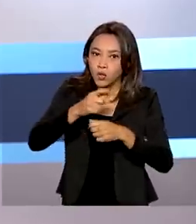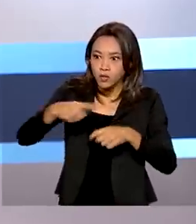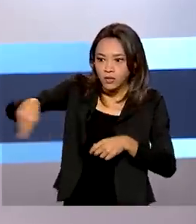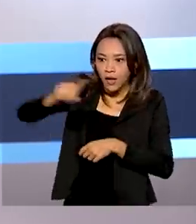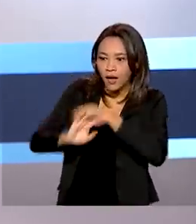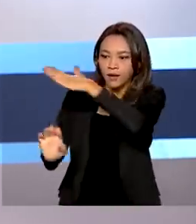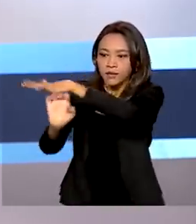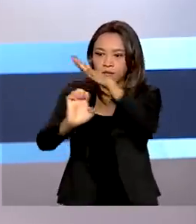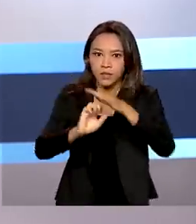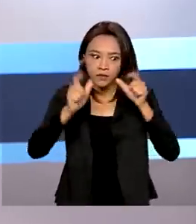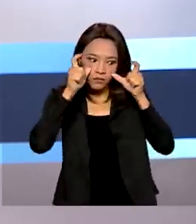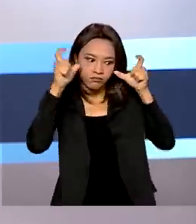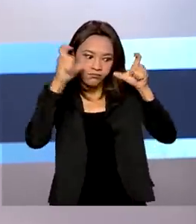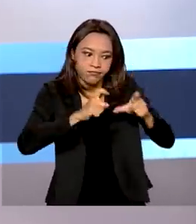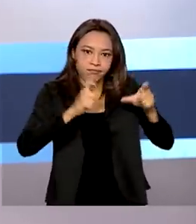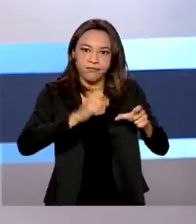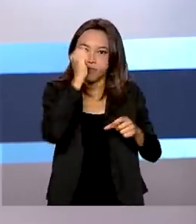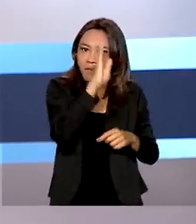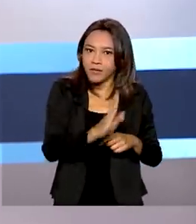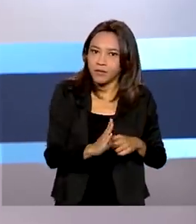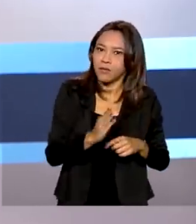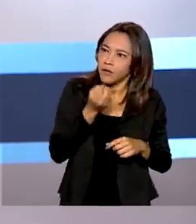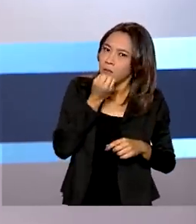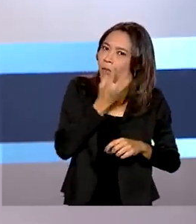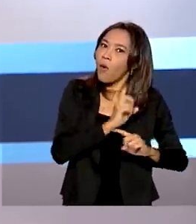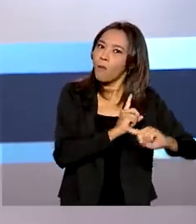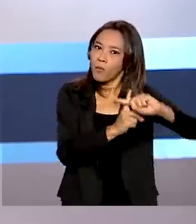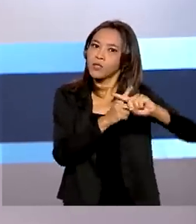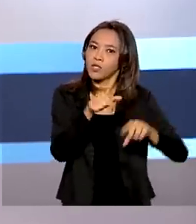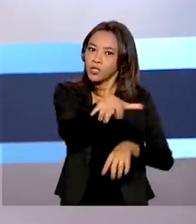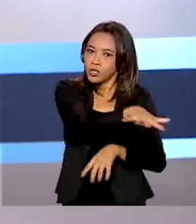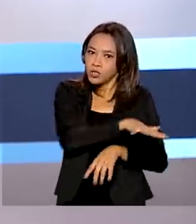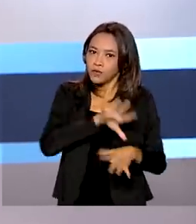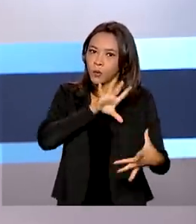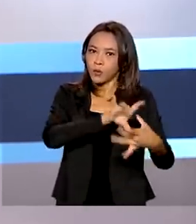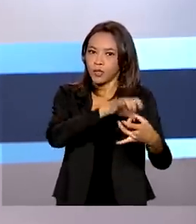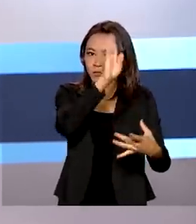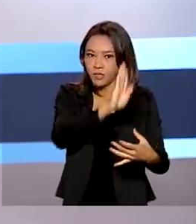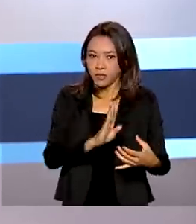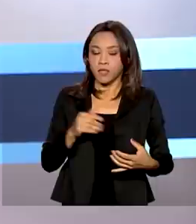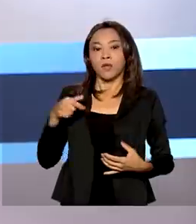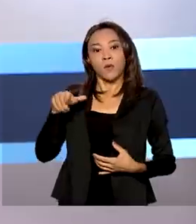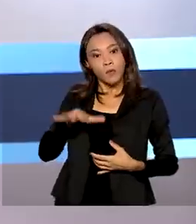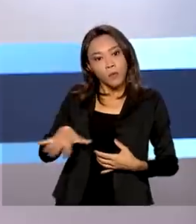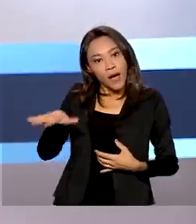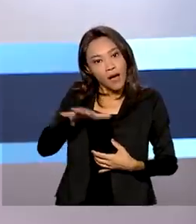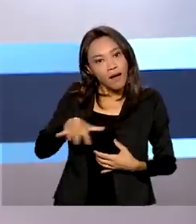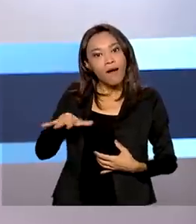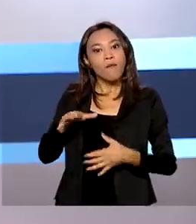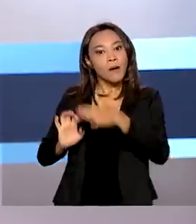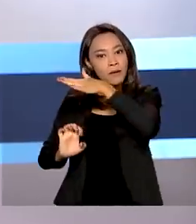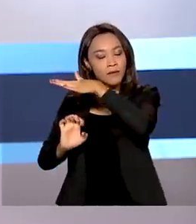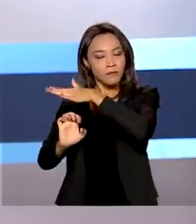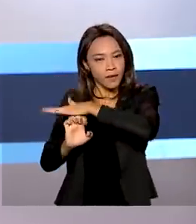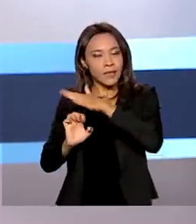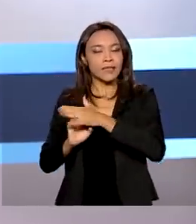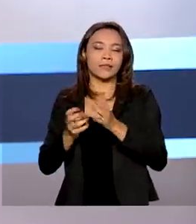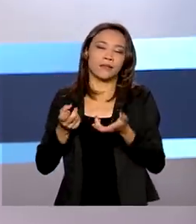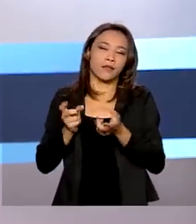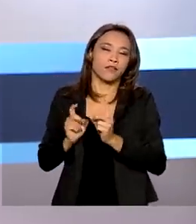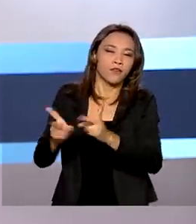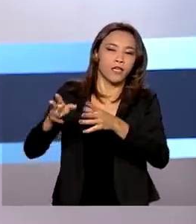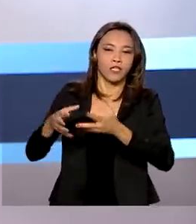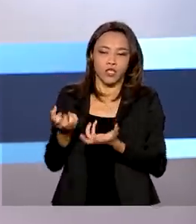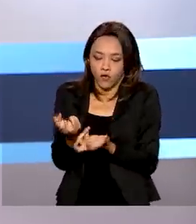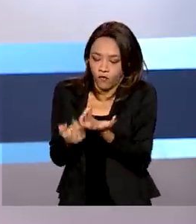investidores para o Brasil. O cenário é tão positivo que uma grande empresa de artigos da linha branca, como geladeiras, fogões